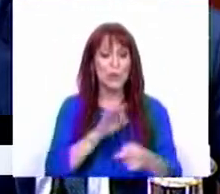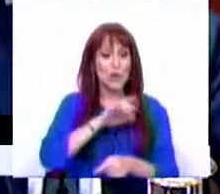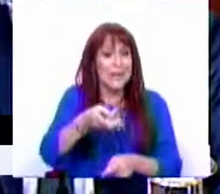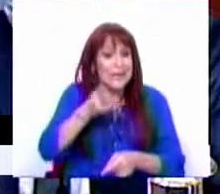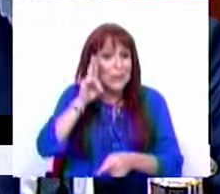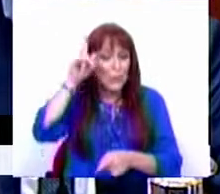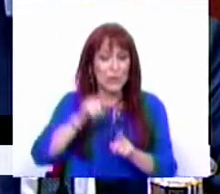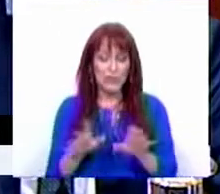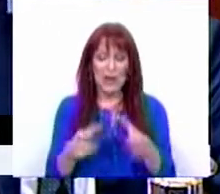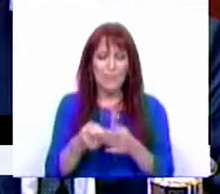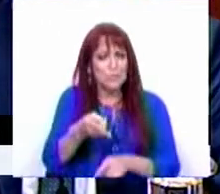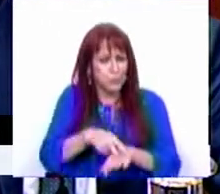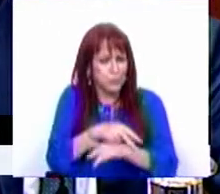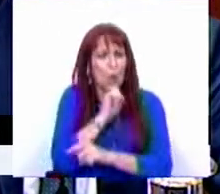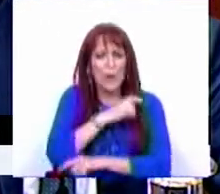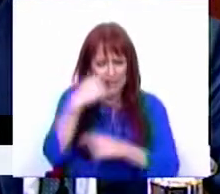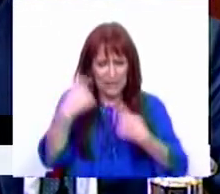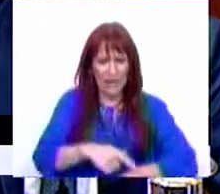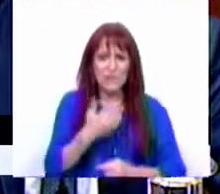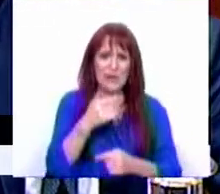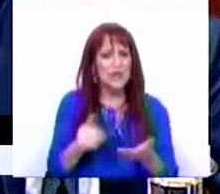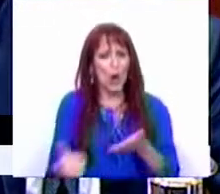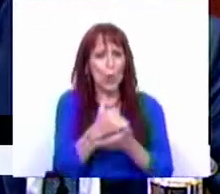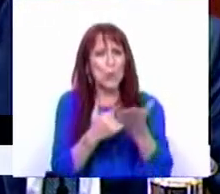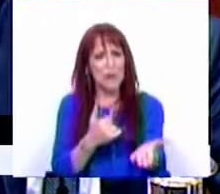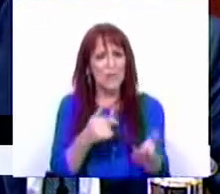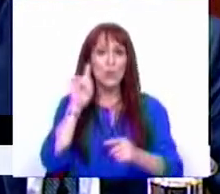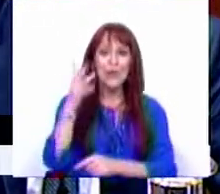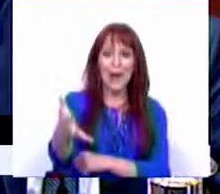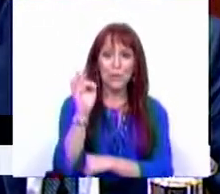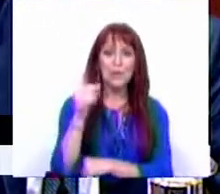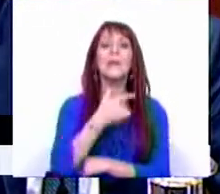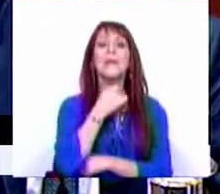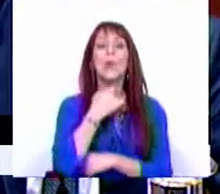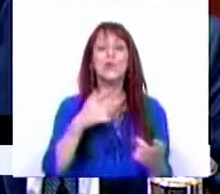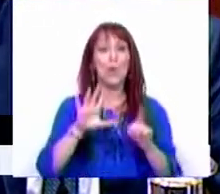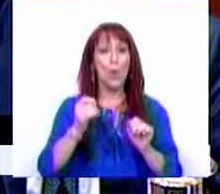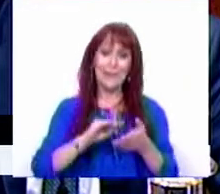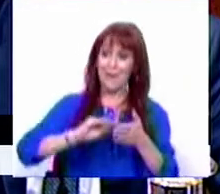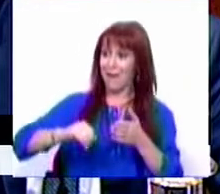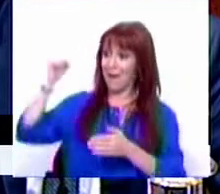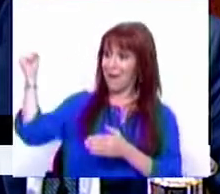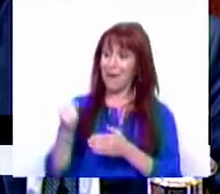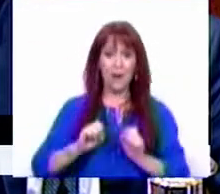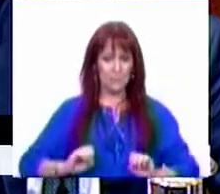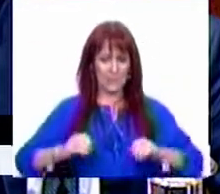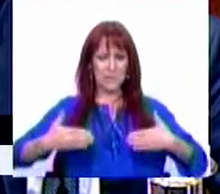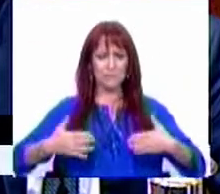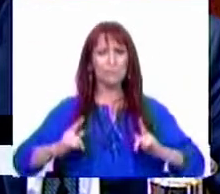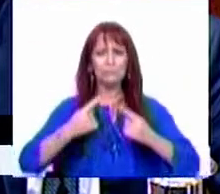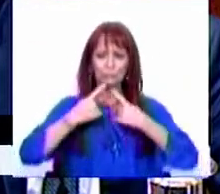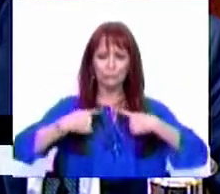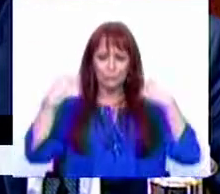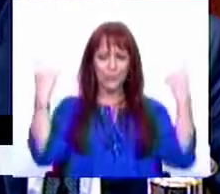diretores, as equipas de direcção tiveram a oportunidade de pedir esses recursos. E no dia 14 de agosto, quando a contratação inicial foi